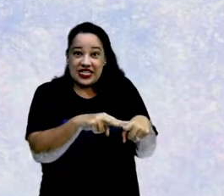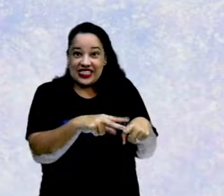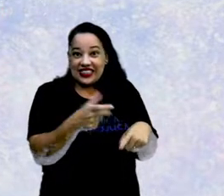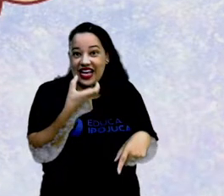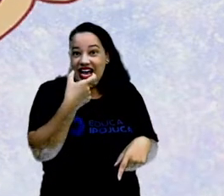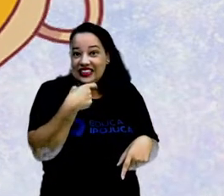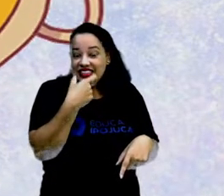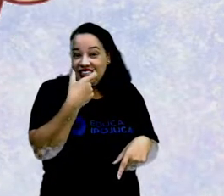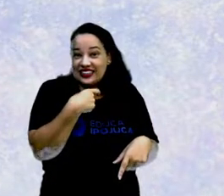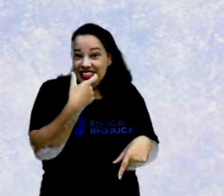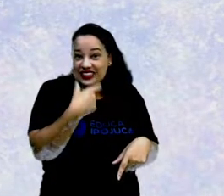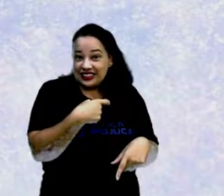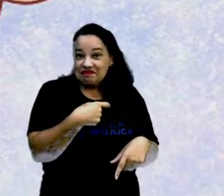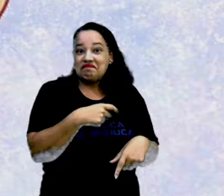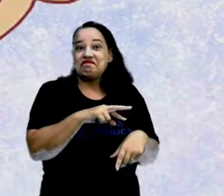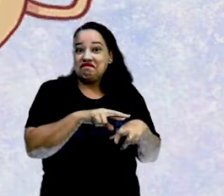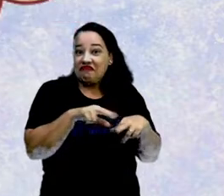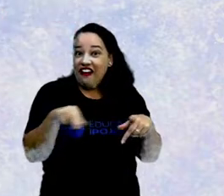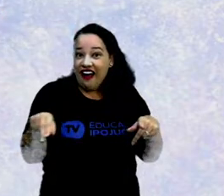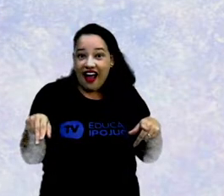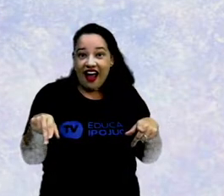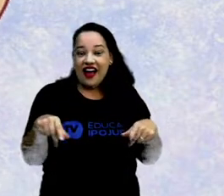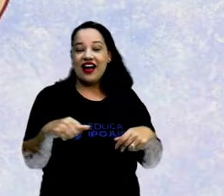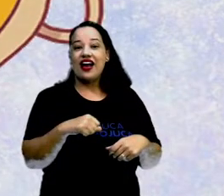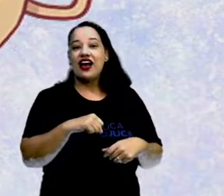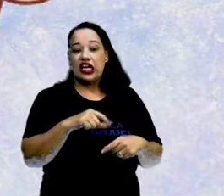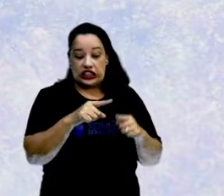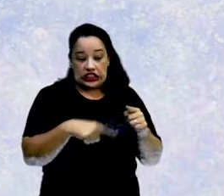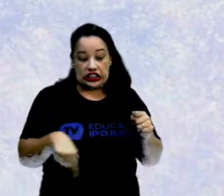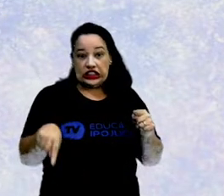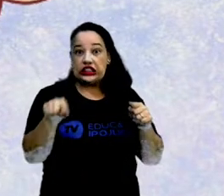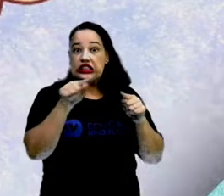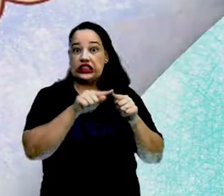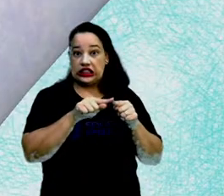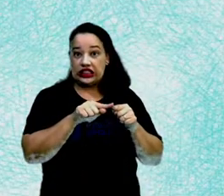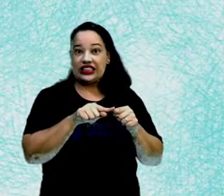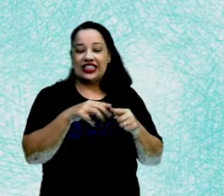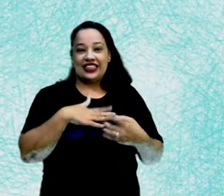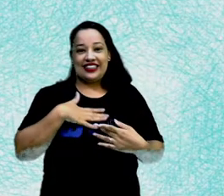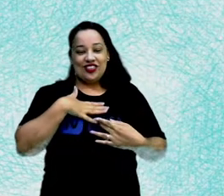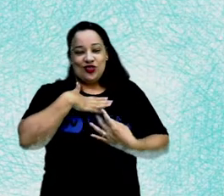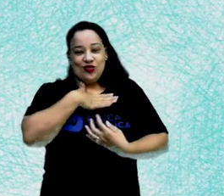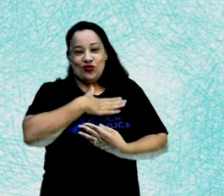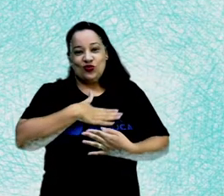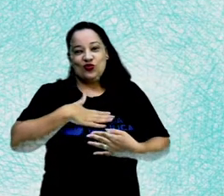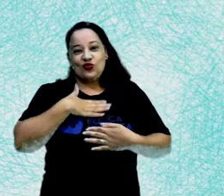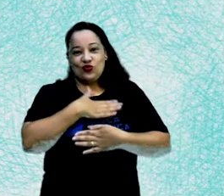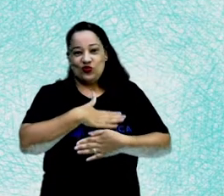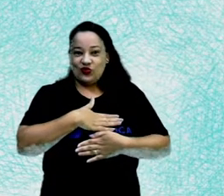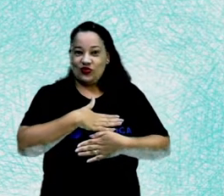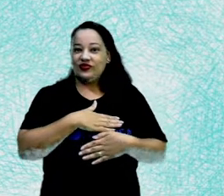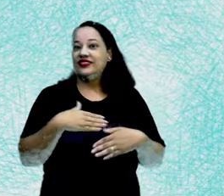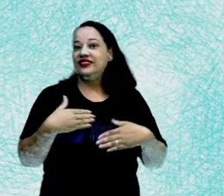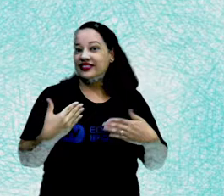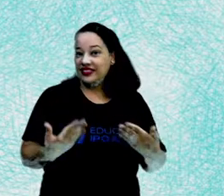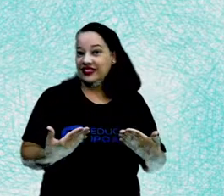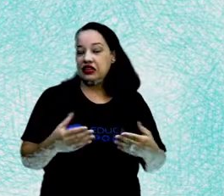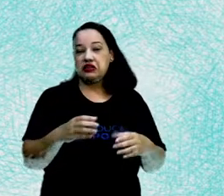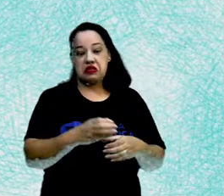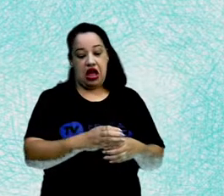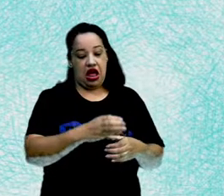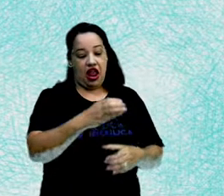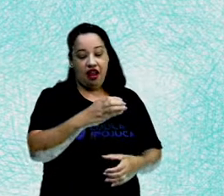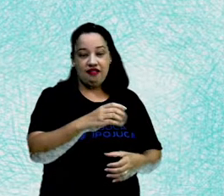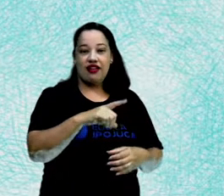bolacha trouxe ao círculo grande satisfação. Nas latas, nas